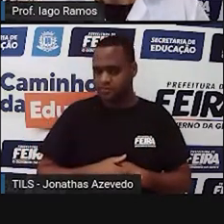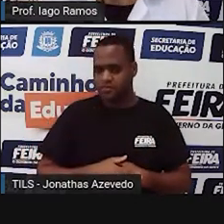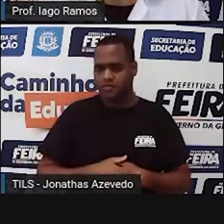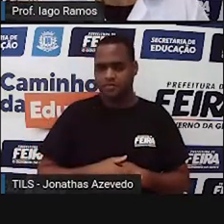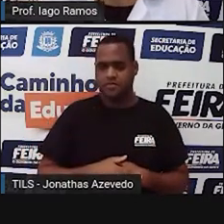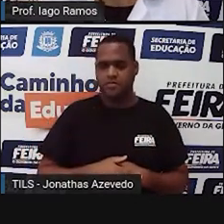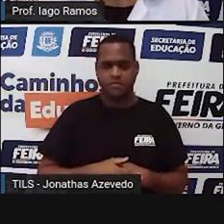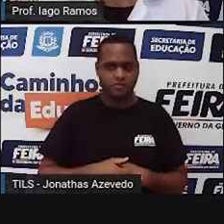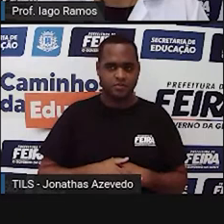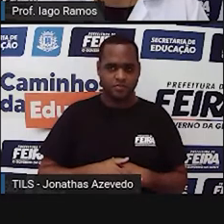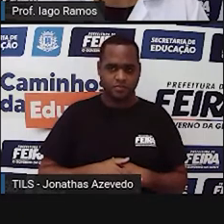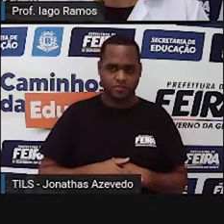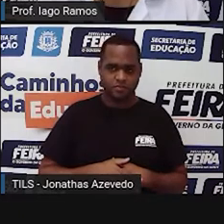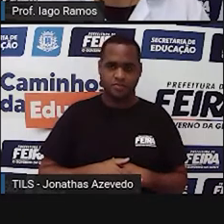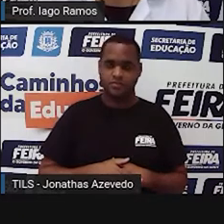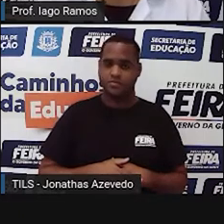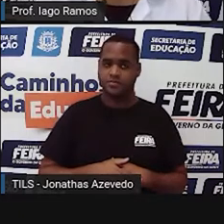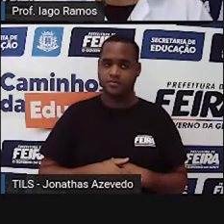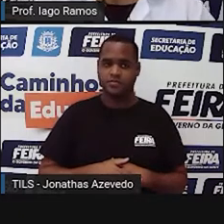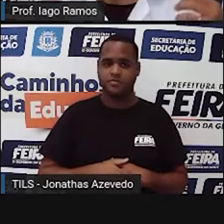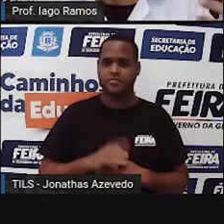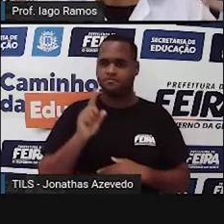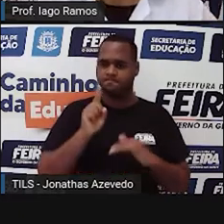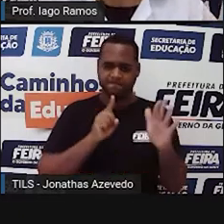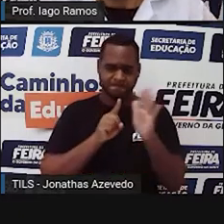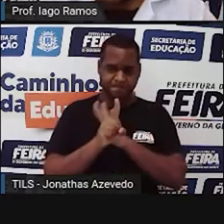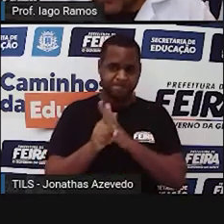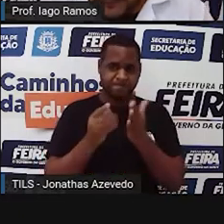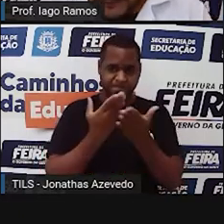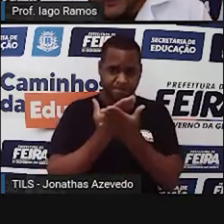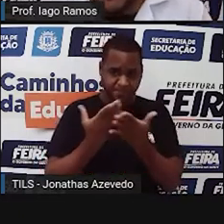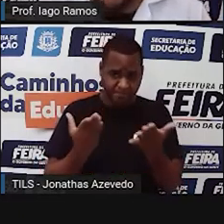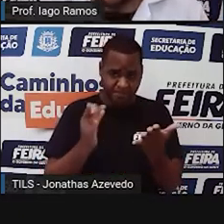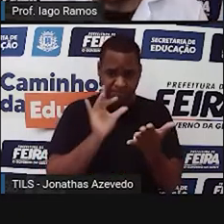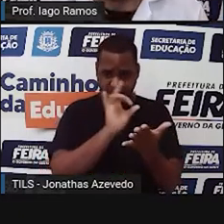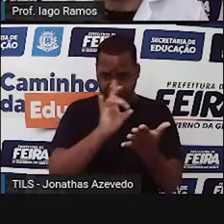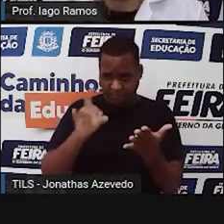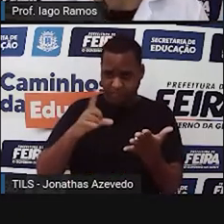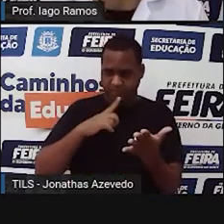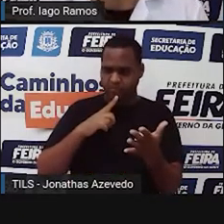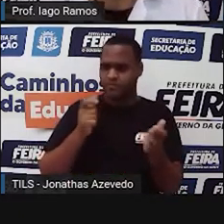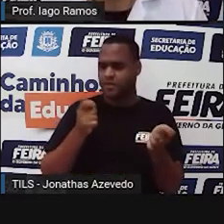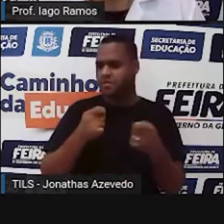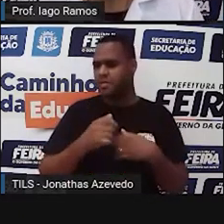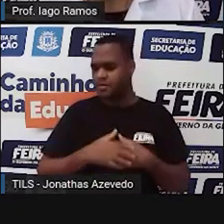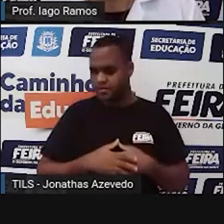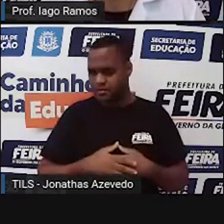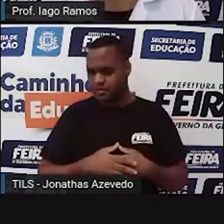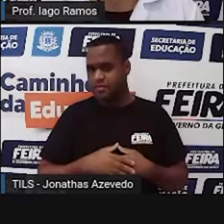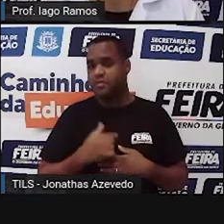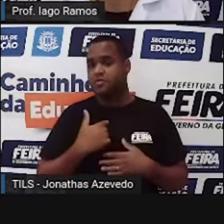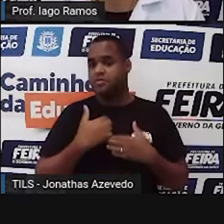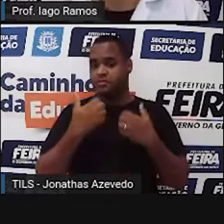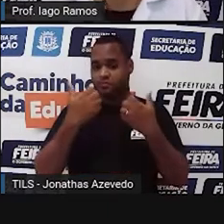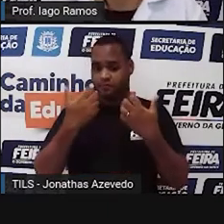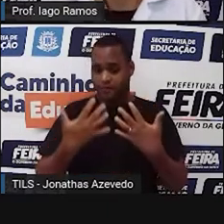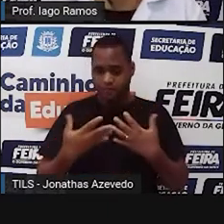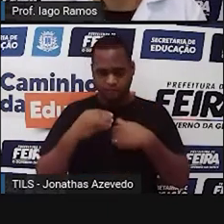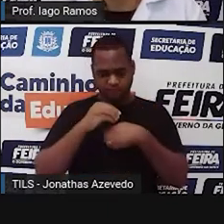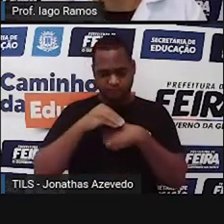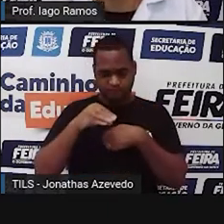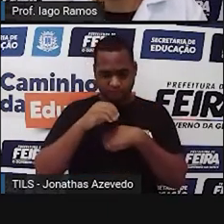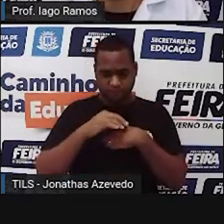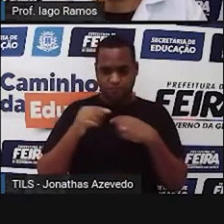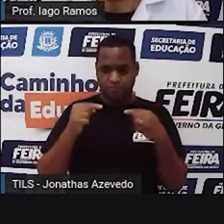O interessante é o seguinte, ó, Quando eu pergunto isso pra você, eu estou falando pra você de um